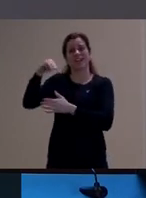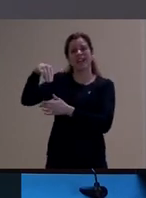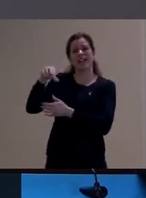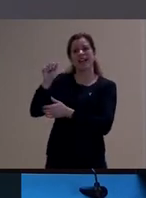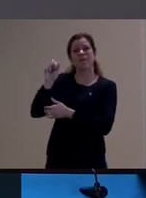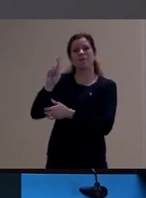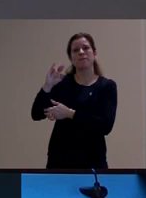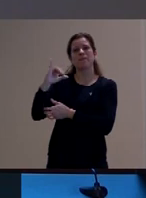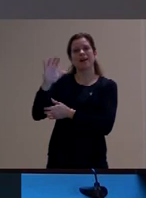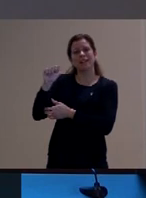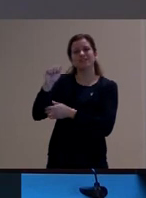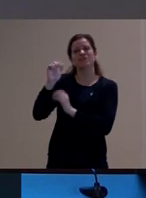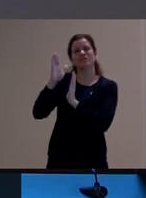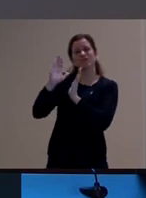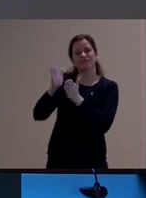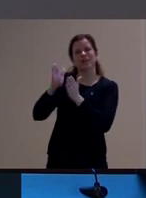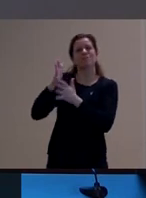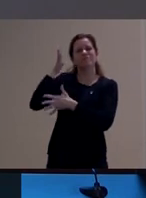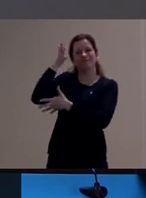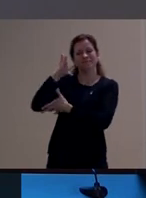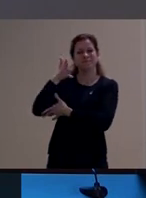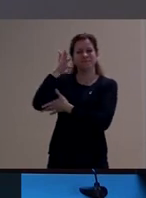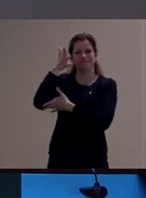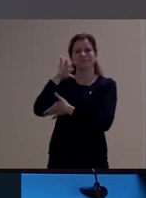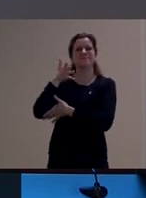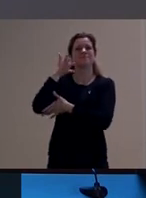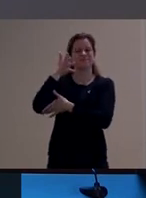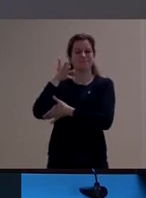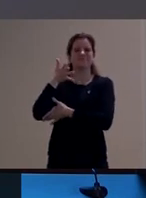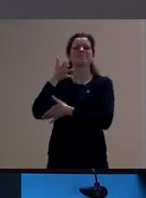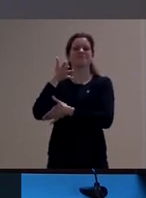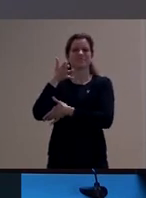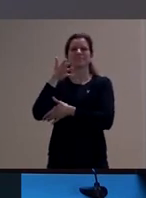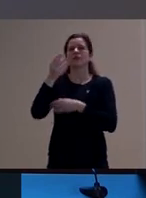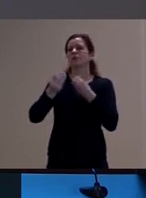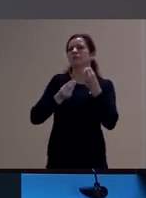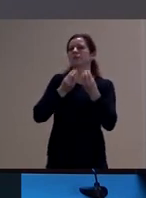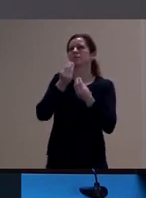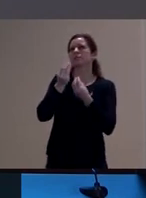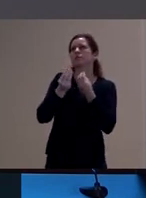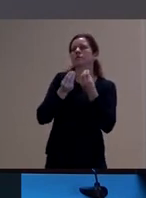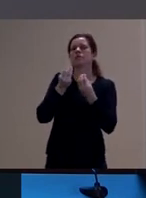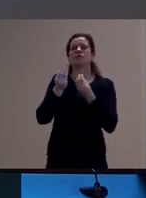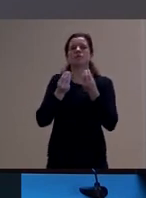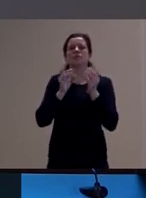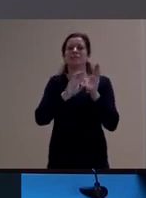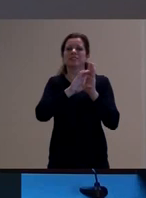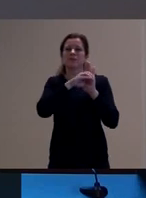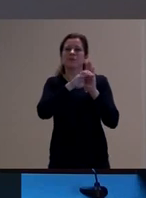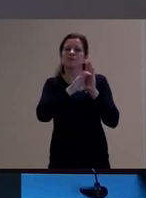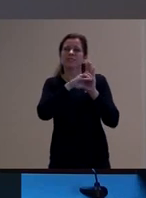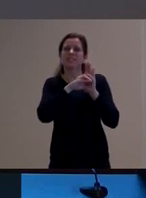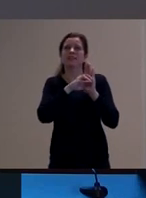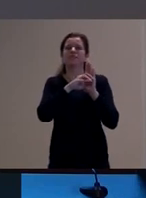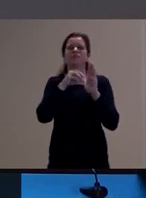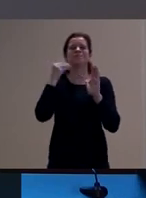já fez, indicando como que o conceito de experiência aparece